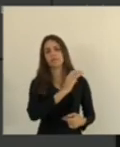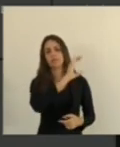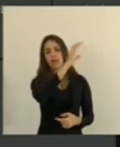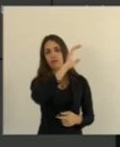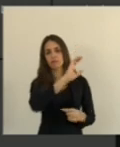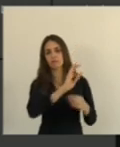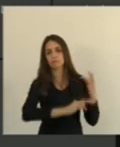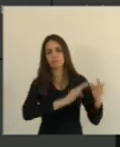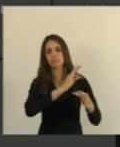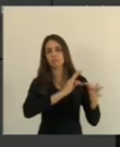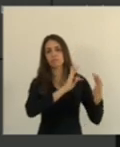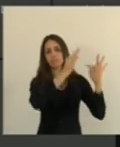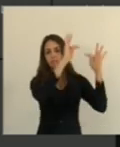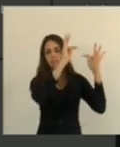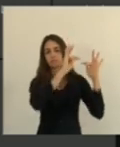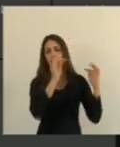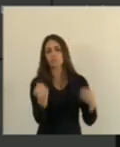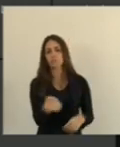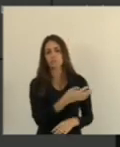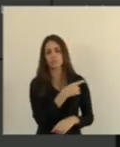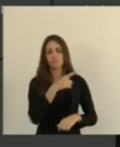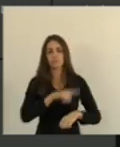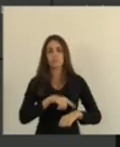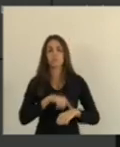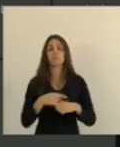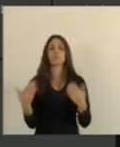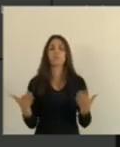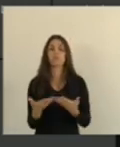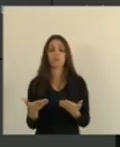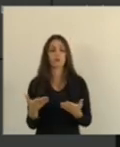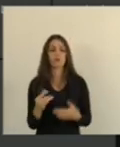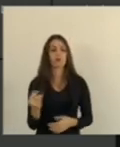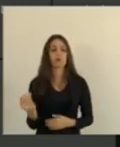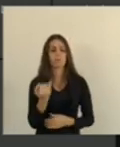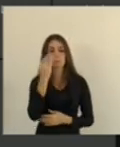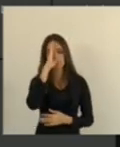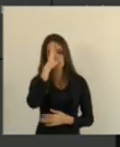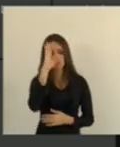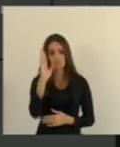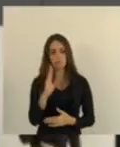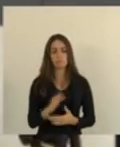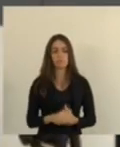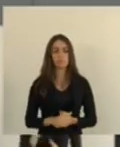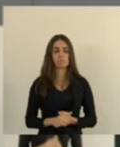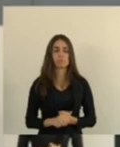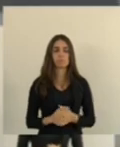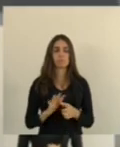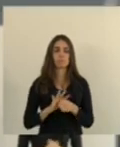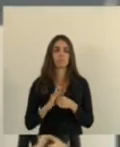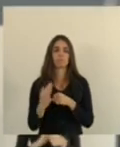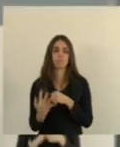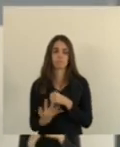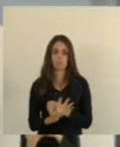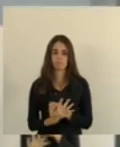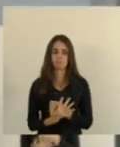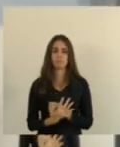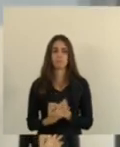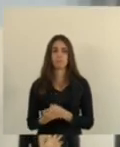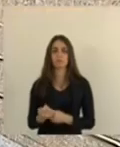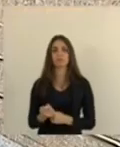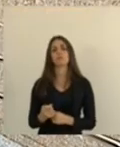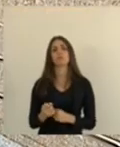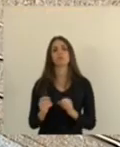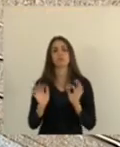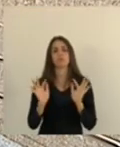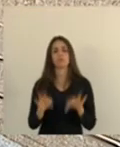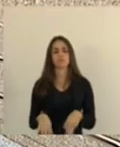principalmente no momento que nós vivemos hoje na pandemia pós pandemia que nós